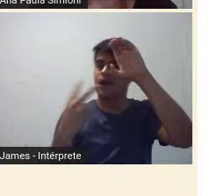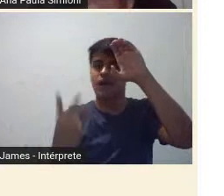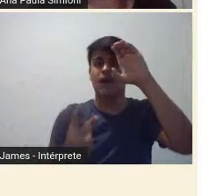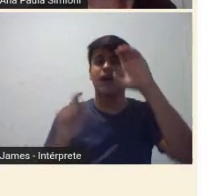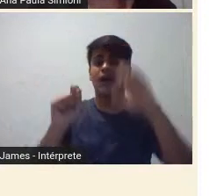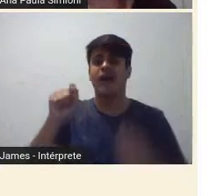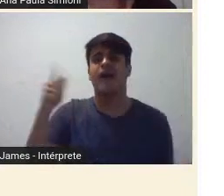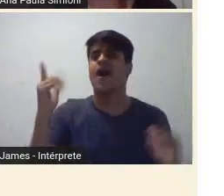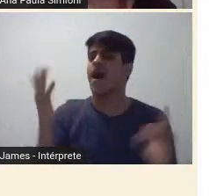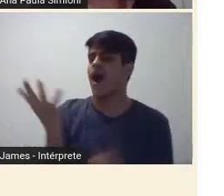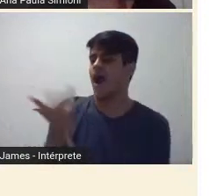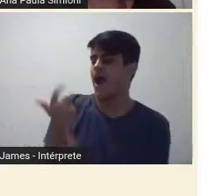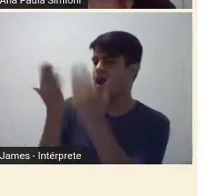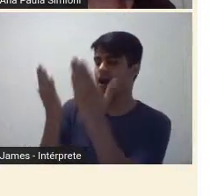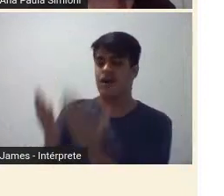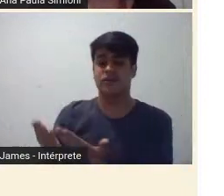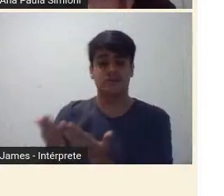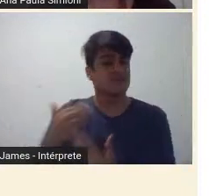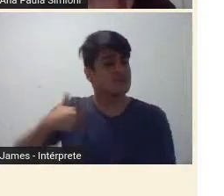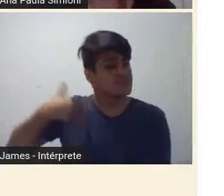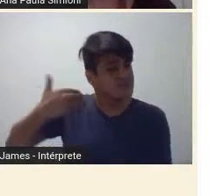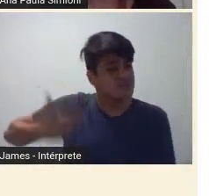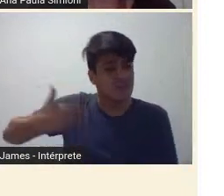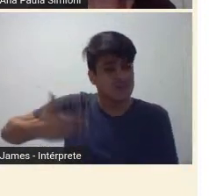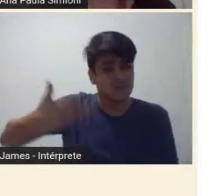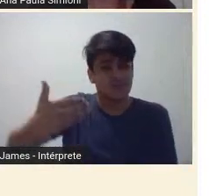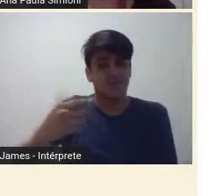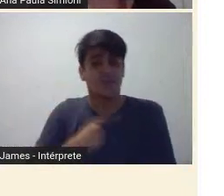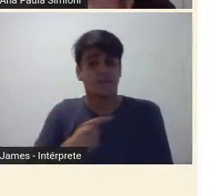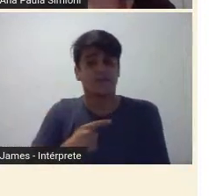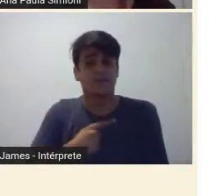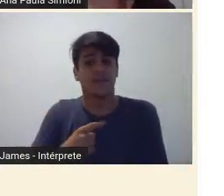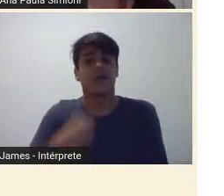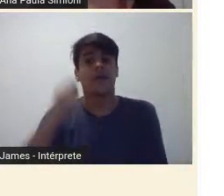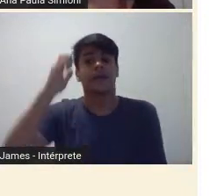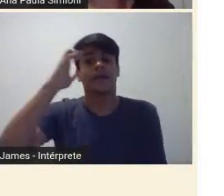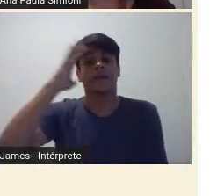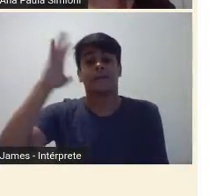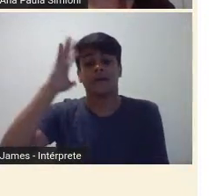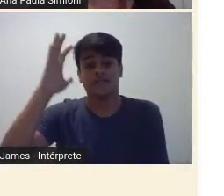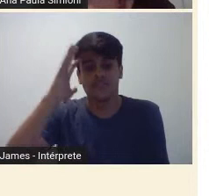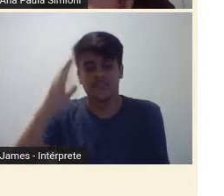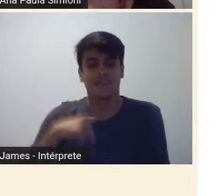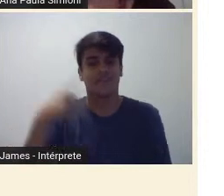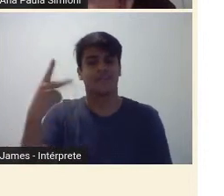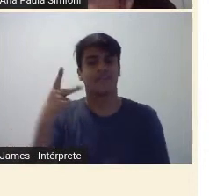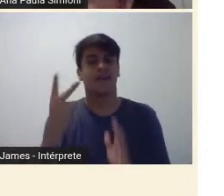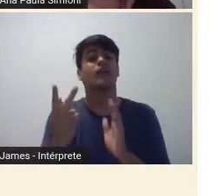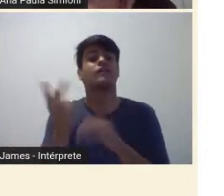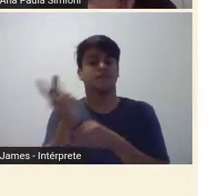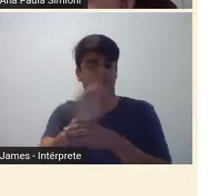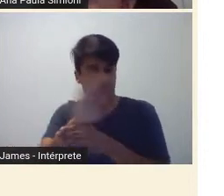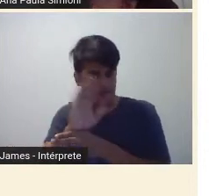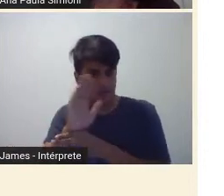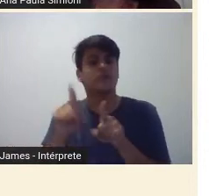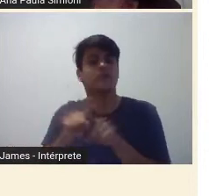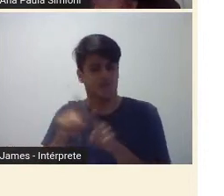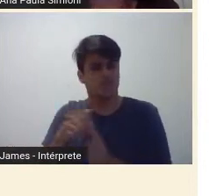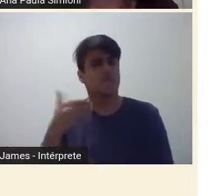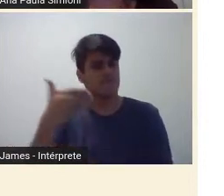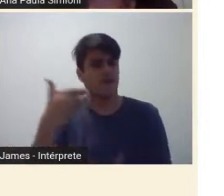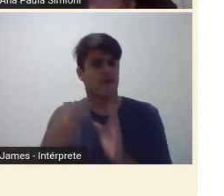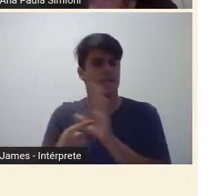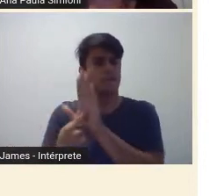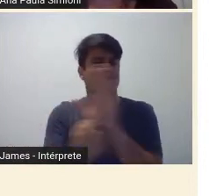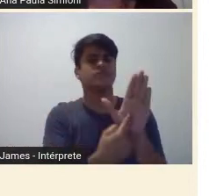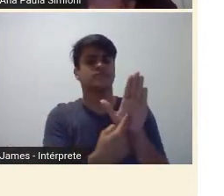isso é constantemente reiterado, e imagina o filme, né, que vai ser feito sobre ela também reiterando essa dimensão. Vou pedir